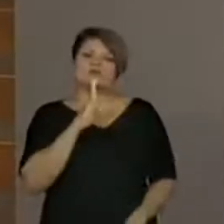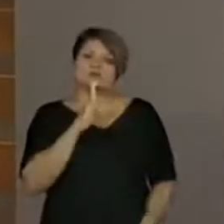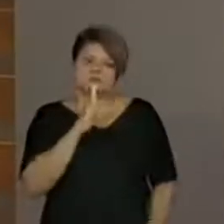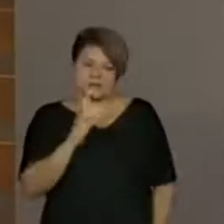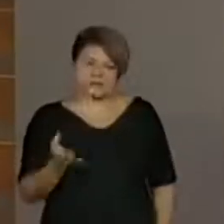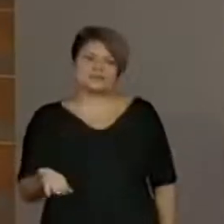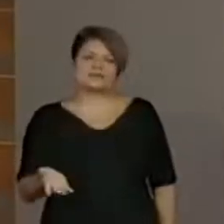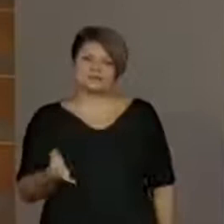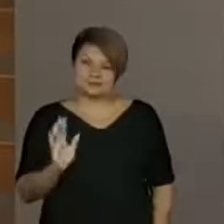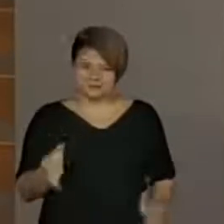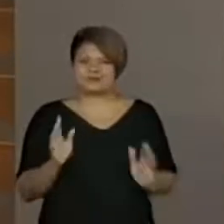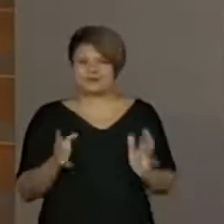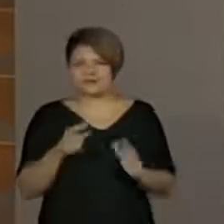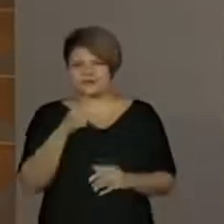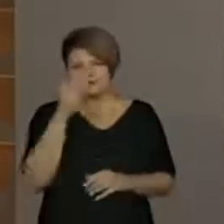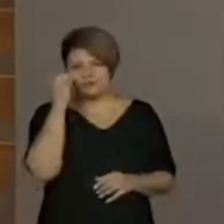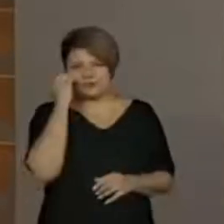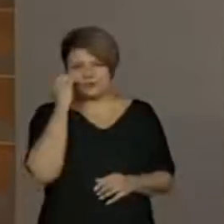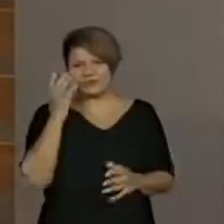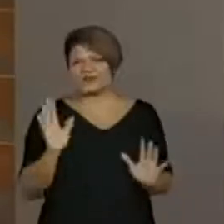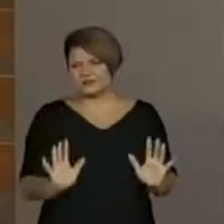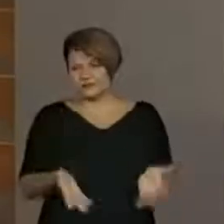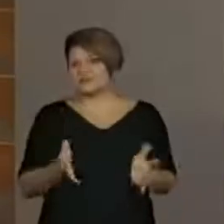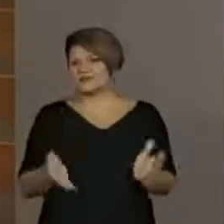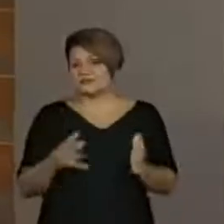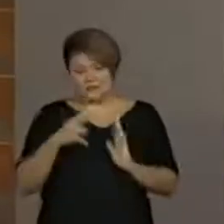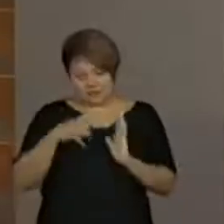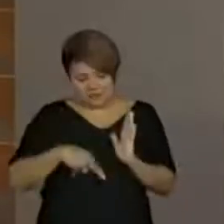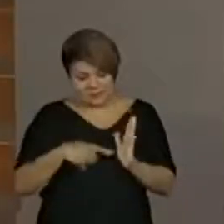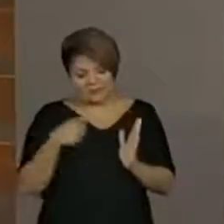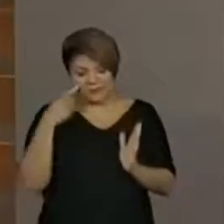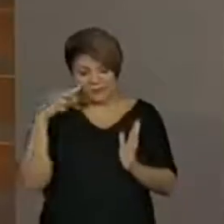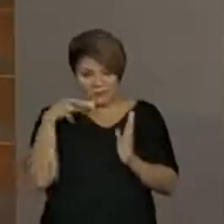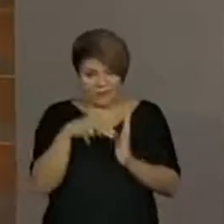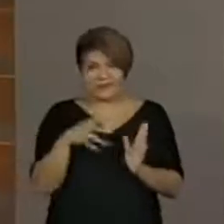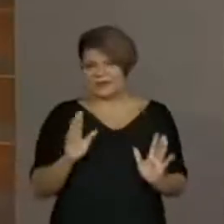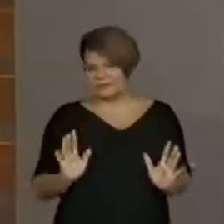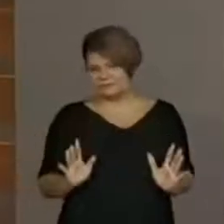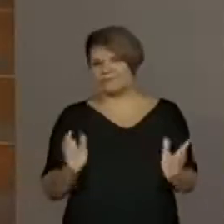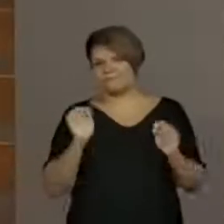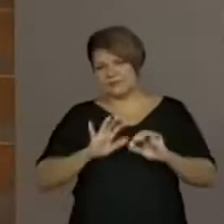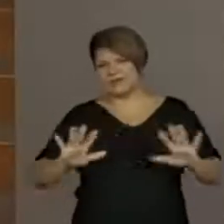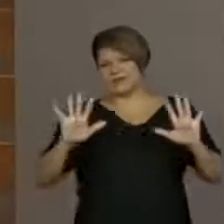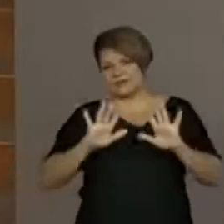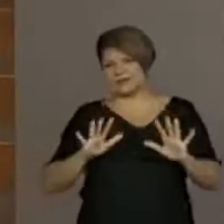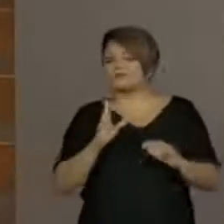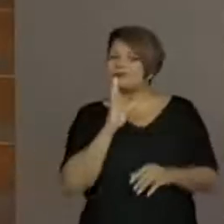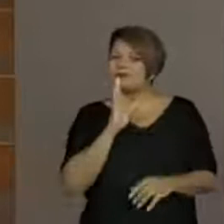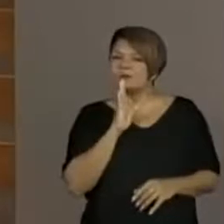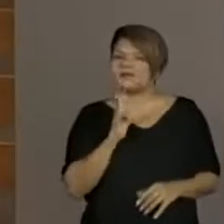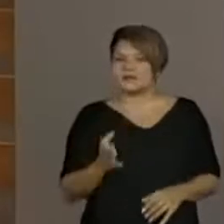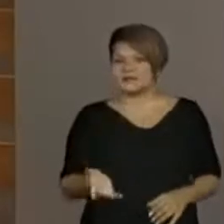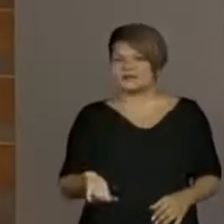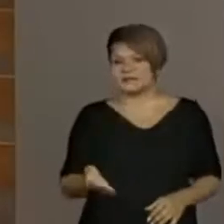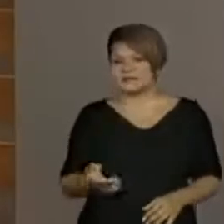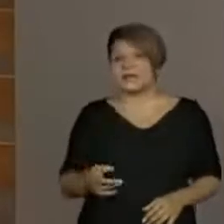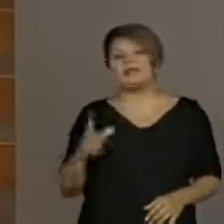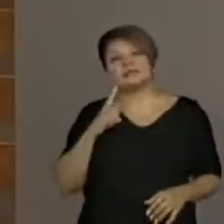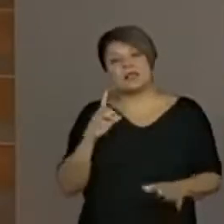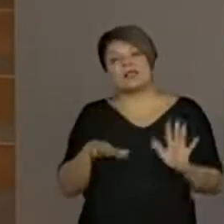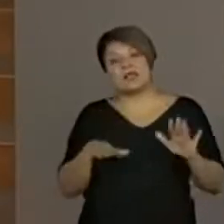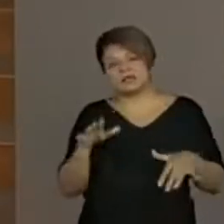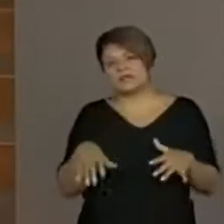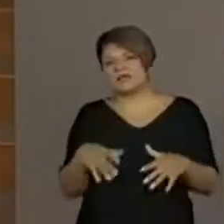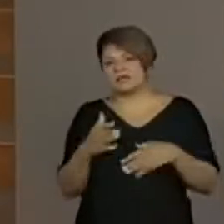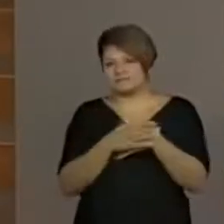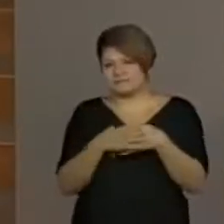uma, já teve oportunidade de ou ler ou ver através de uma imagem, ou conhecer uma. Tem quem tenha também como